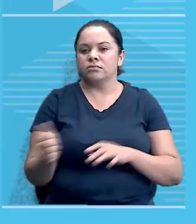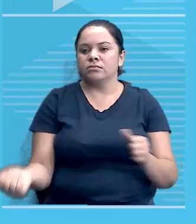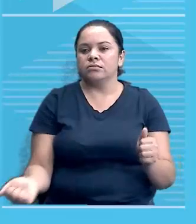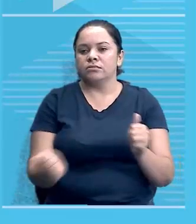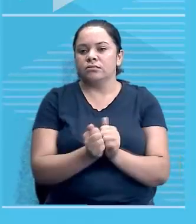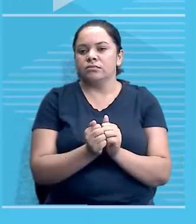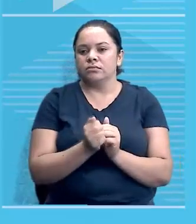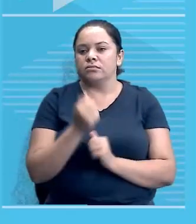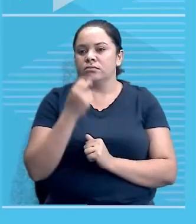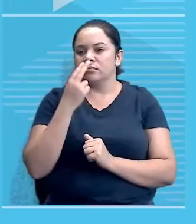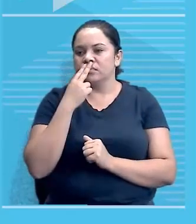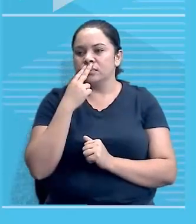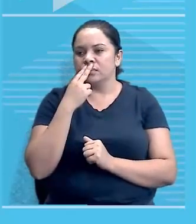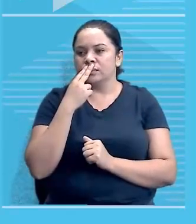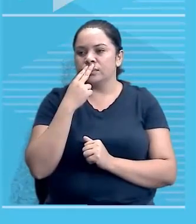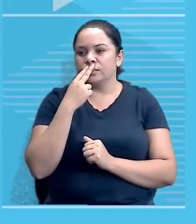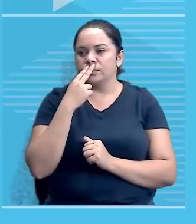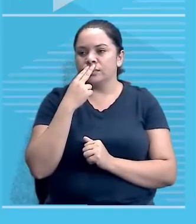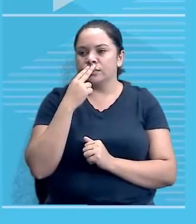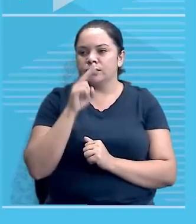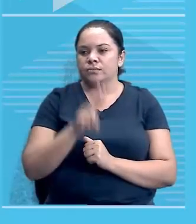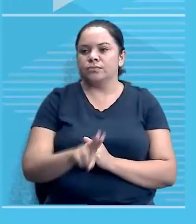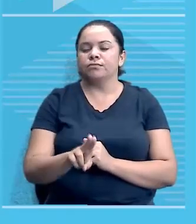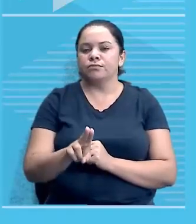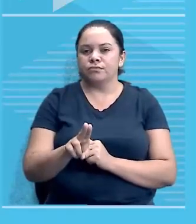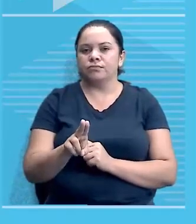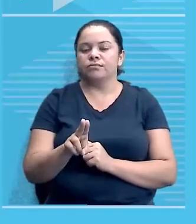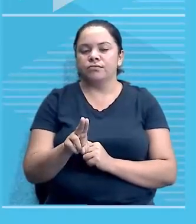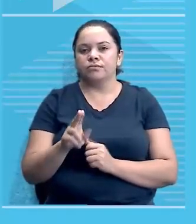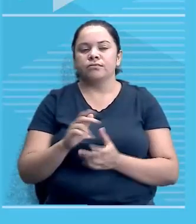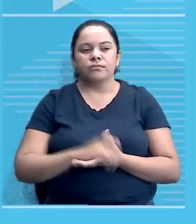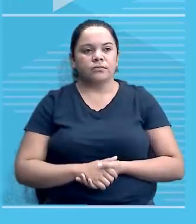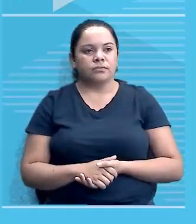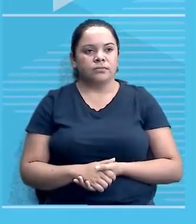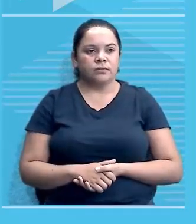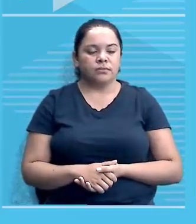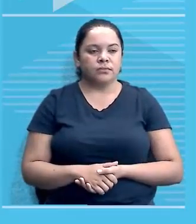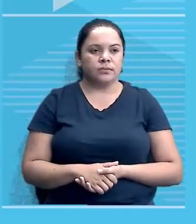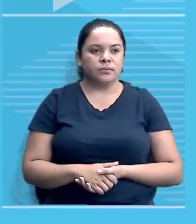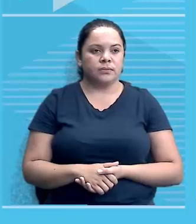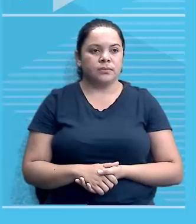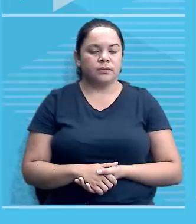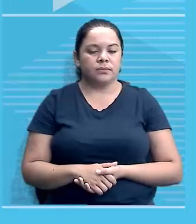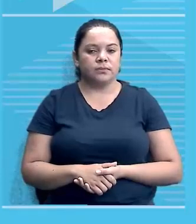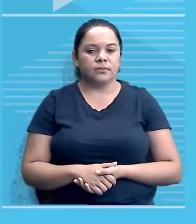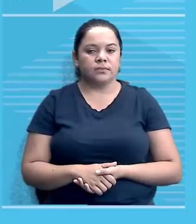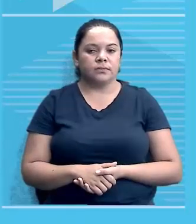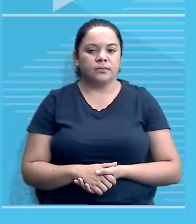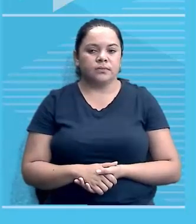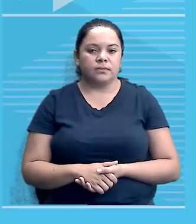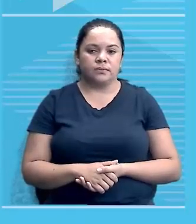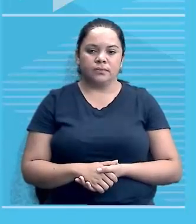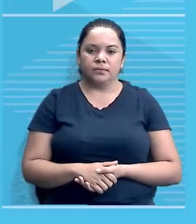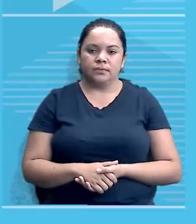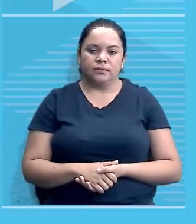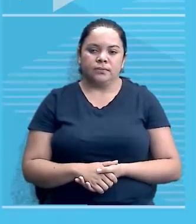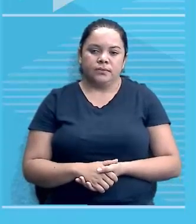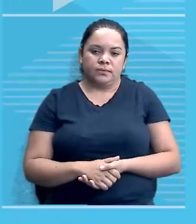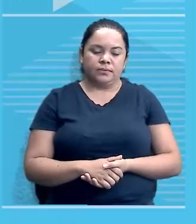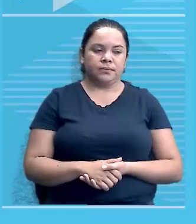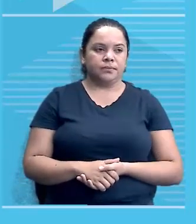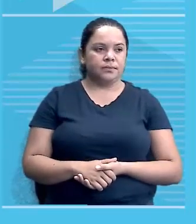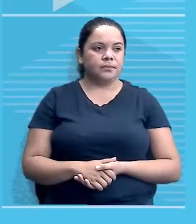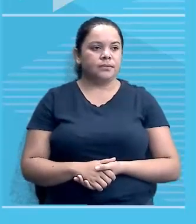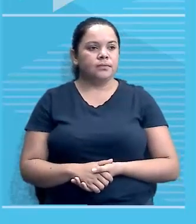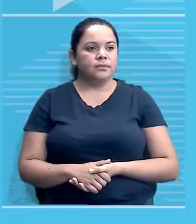e para vocês conseguirem se situar, que nós estamos falando em lideranças totalitárias que defendiam o